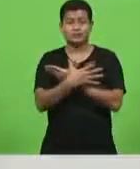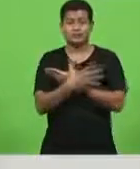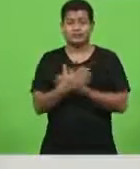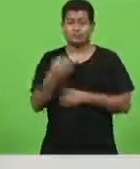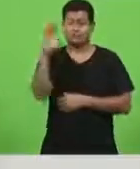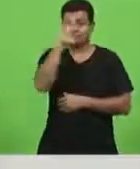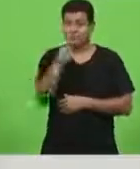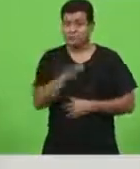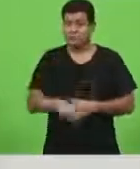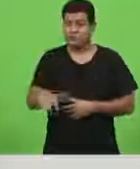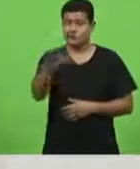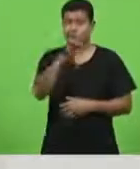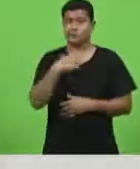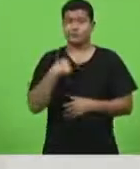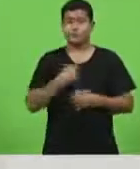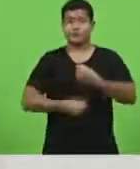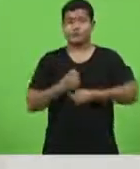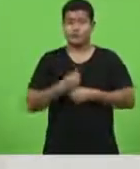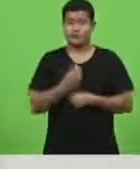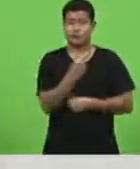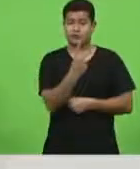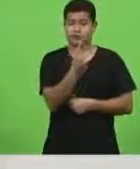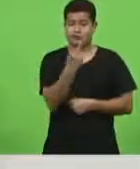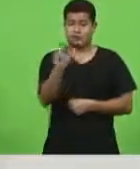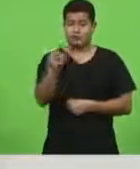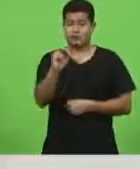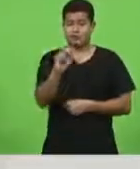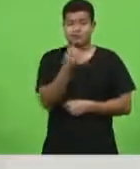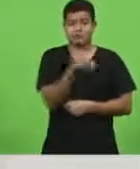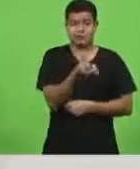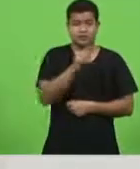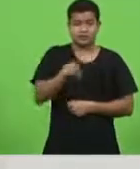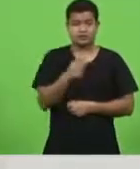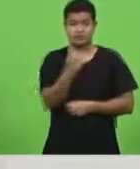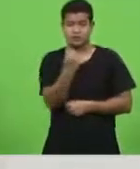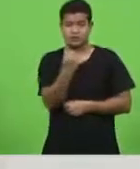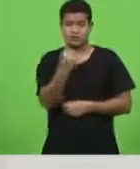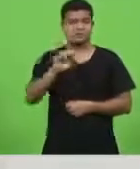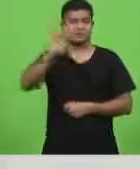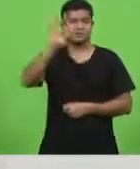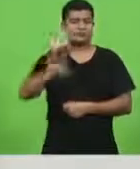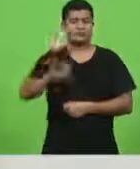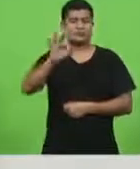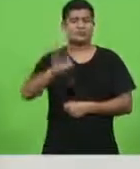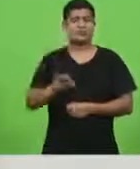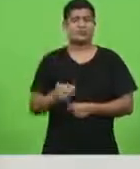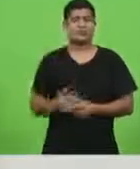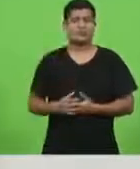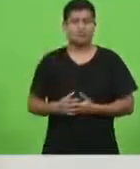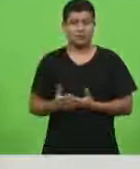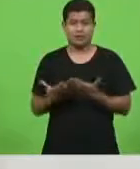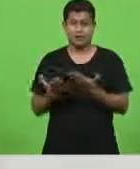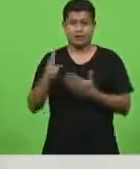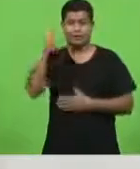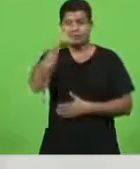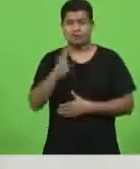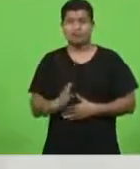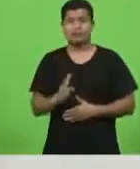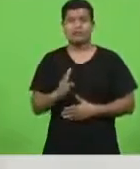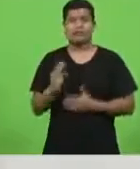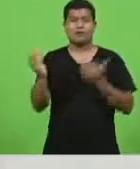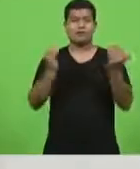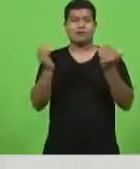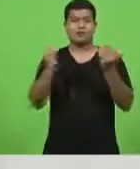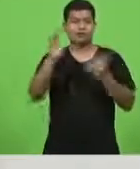com 6,1% quando senhoras deputadas o Brasil tem uma taxa de desemprego de 14